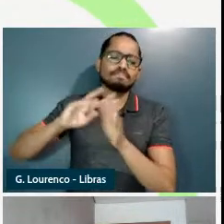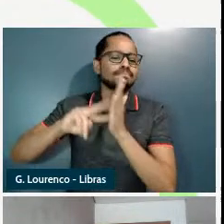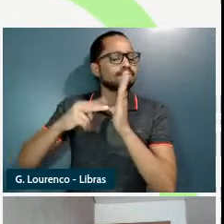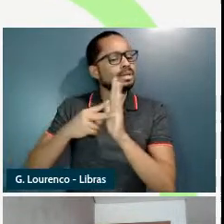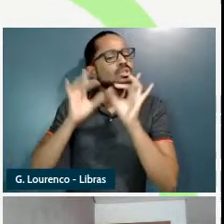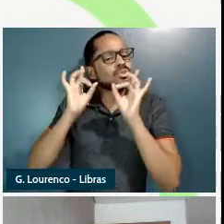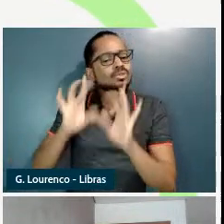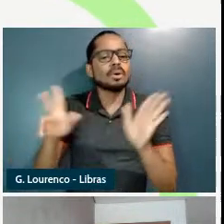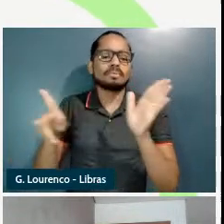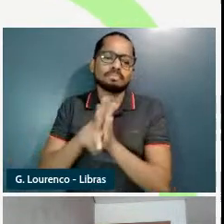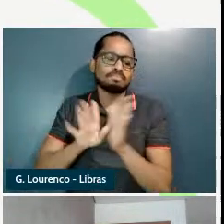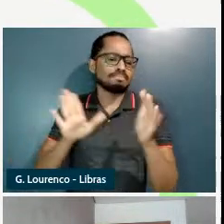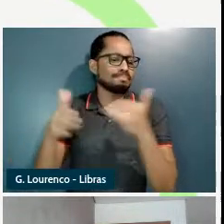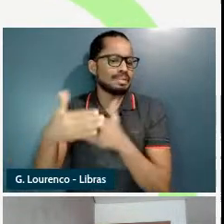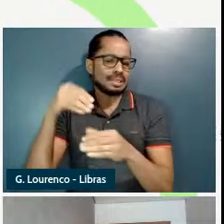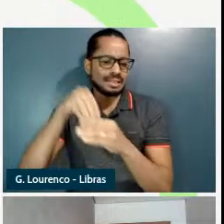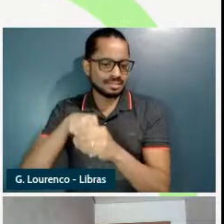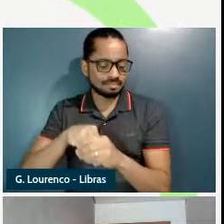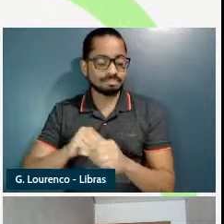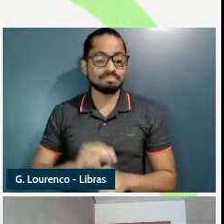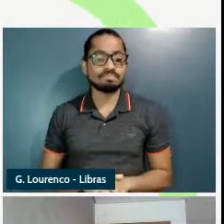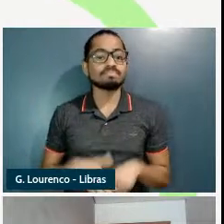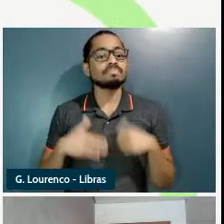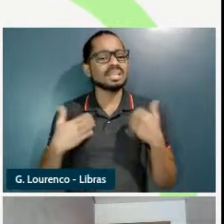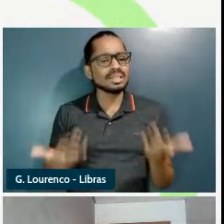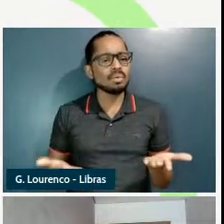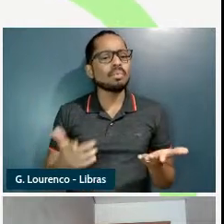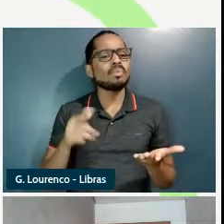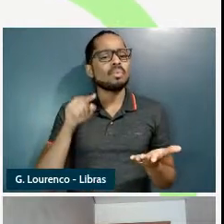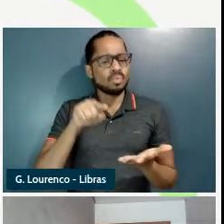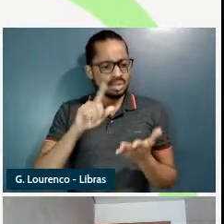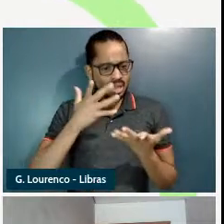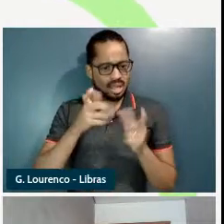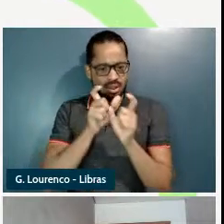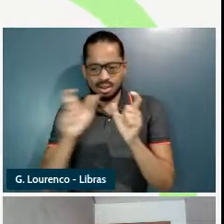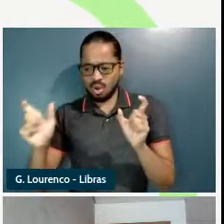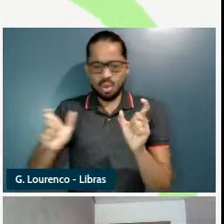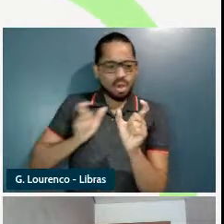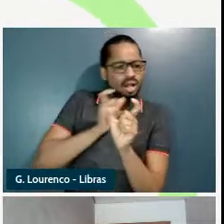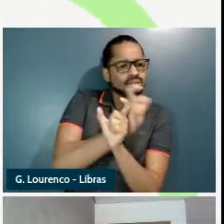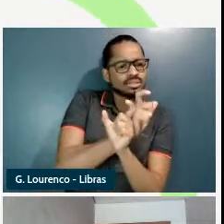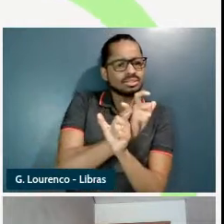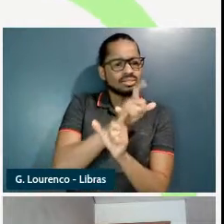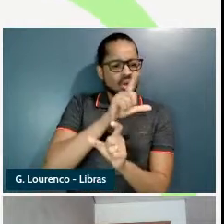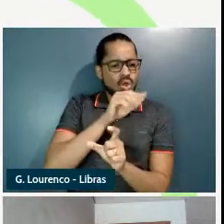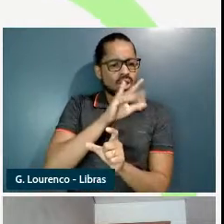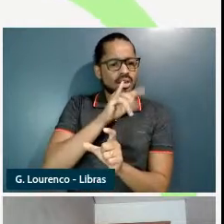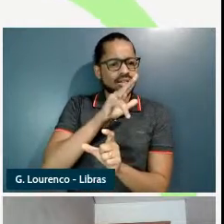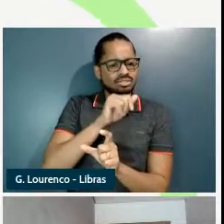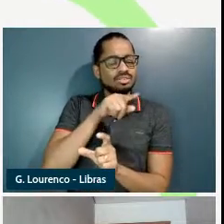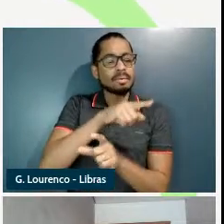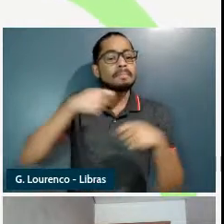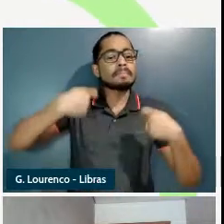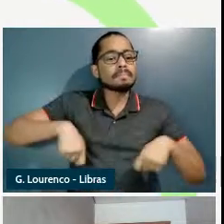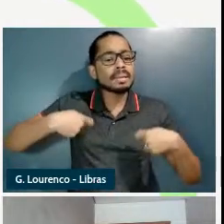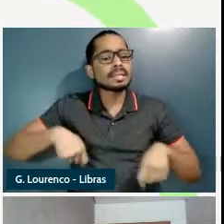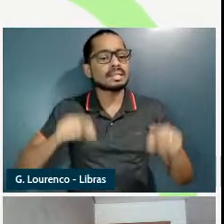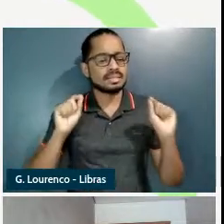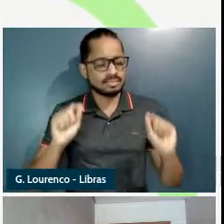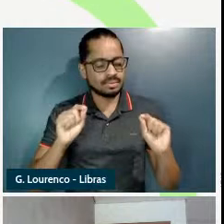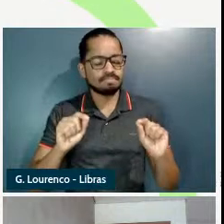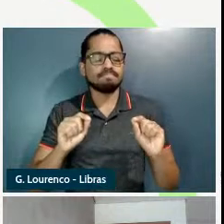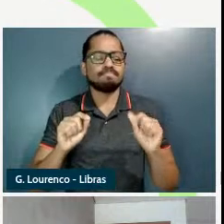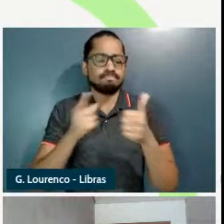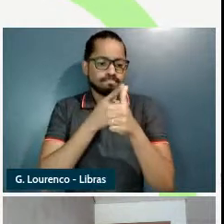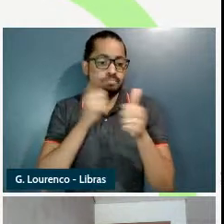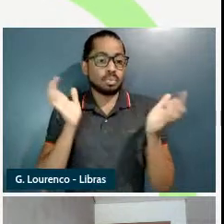inversão locativa aconteça que é um tipo de alternância nós temos a restrição semântica de que os verbos da classe de mudança de